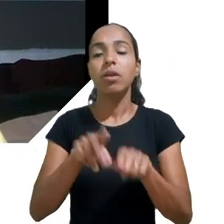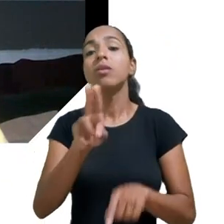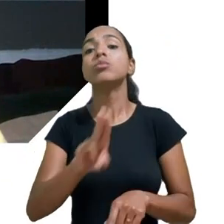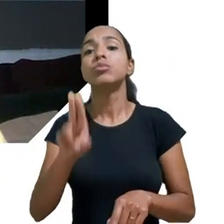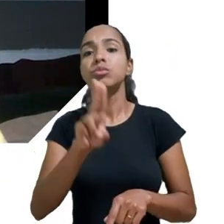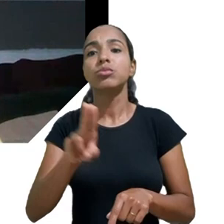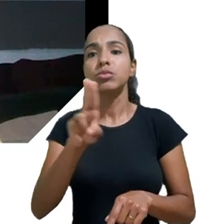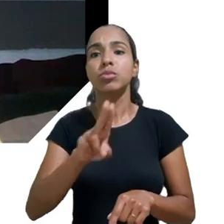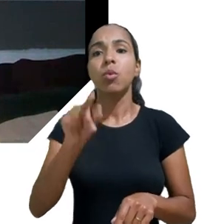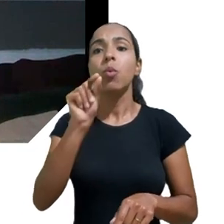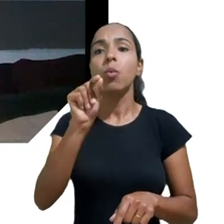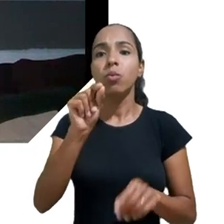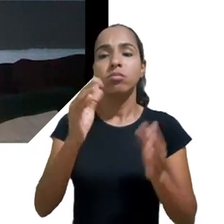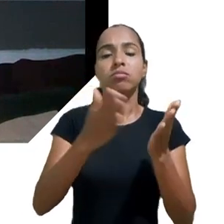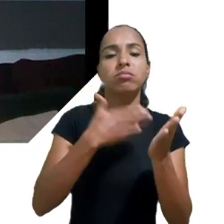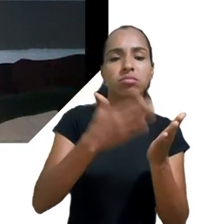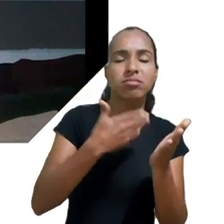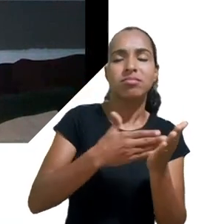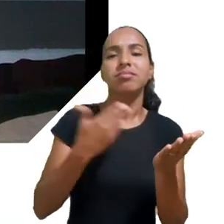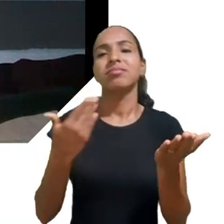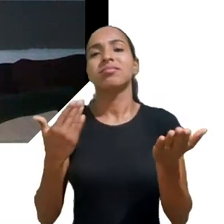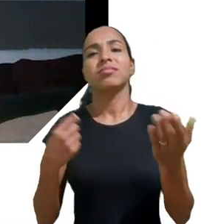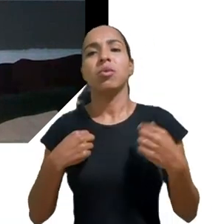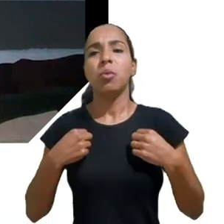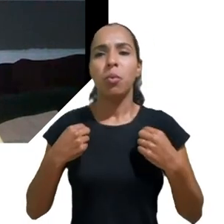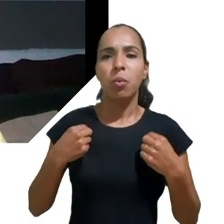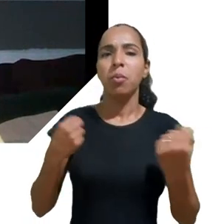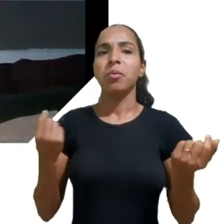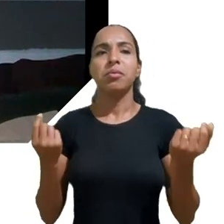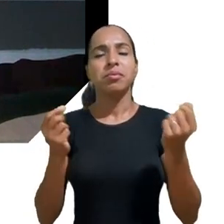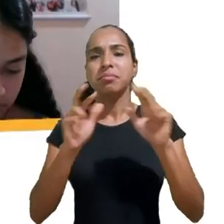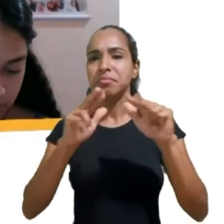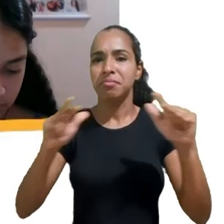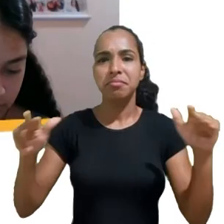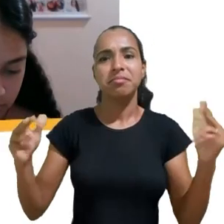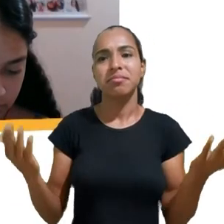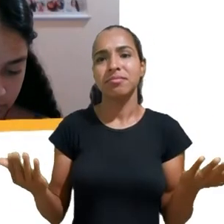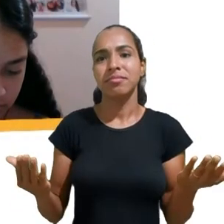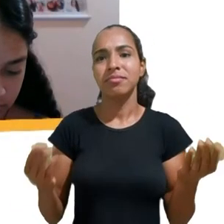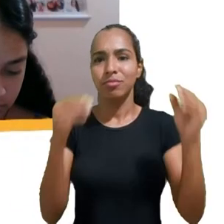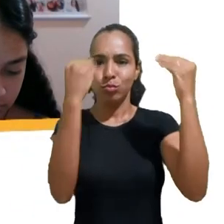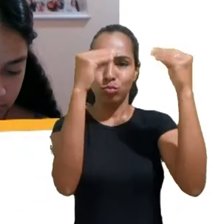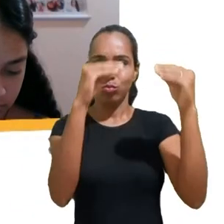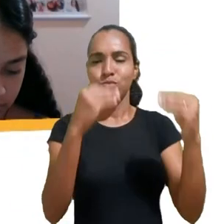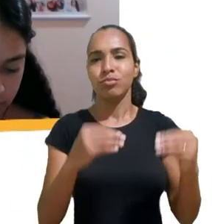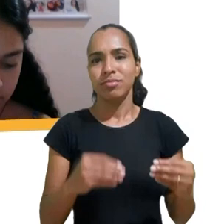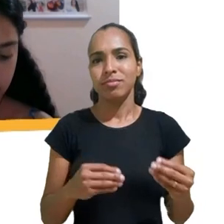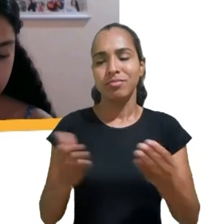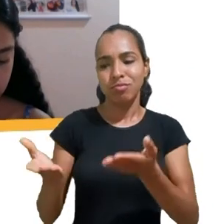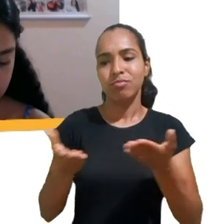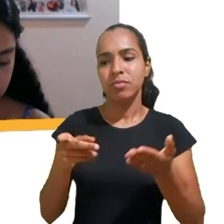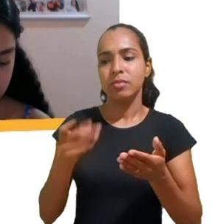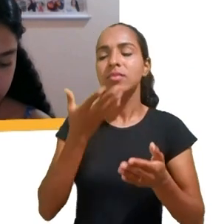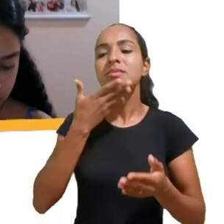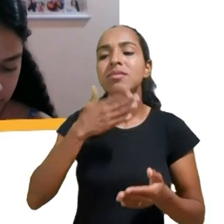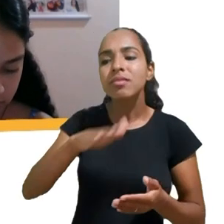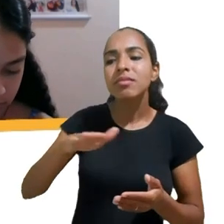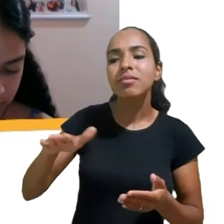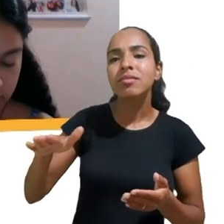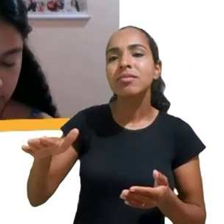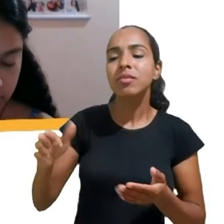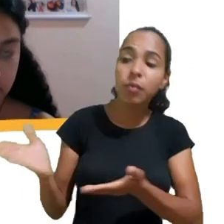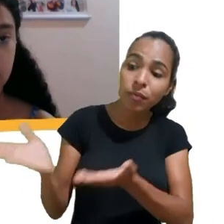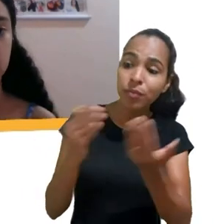revistas, suas linhas de roupas em seus conteúdos, convidando as crianças a comprarem, Fazendo com que elas